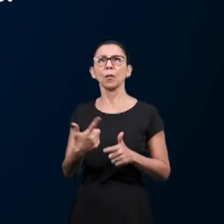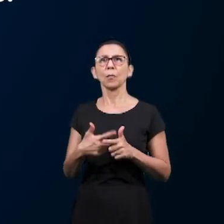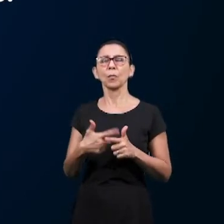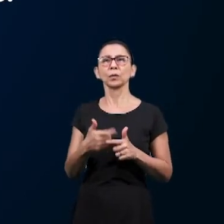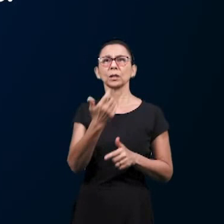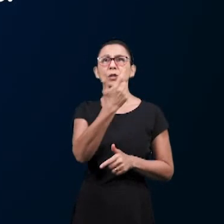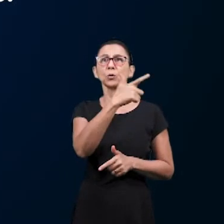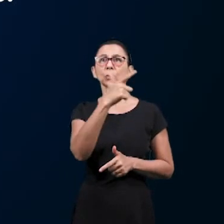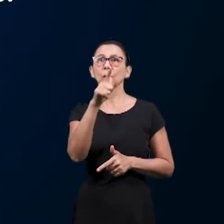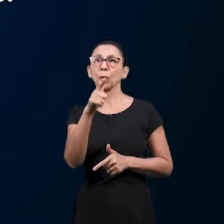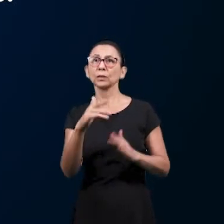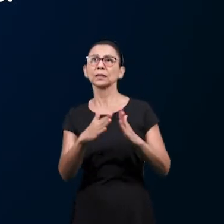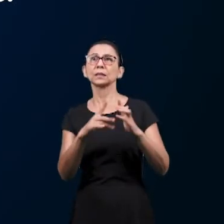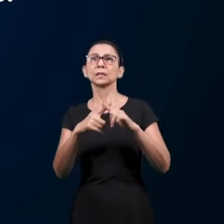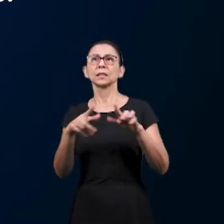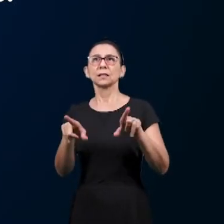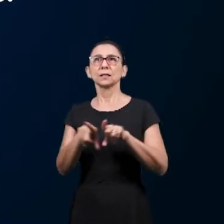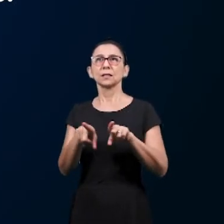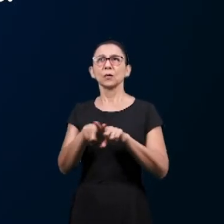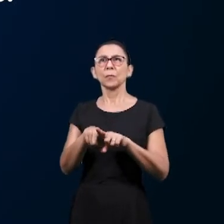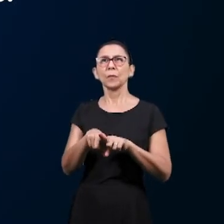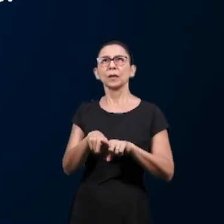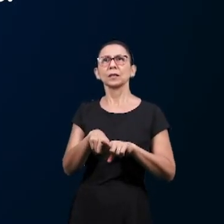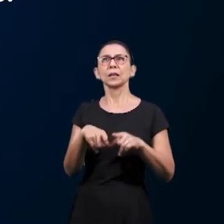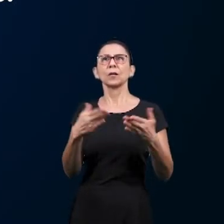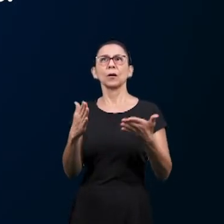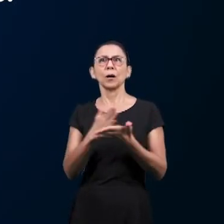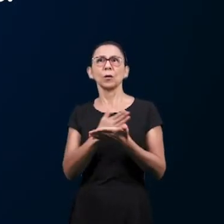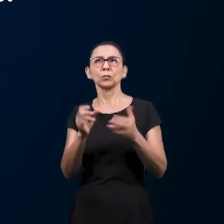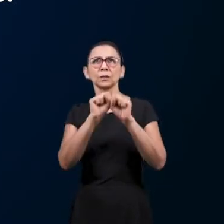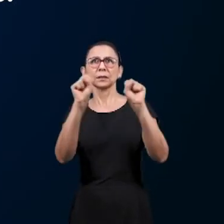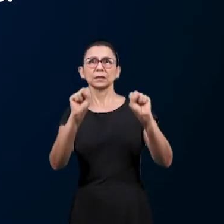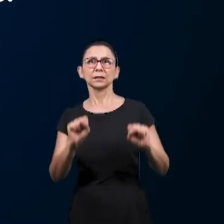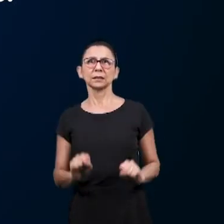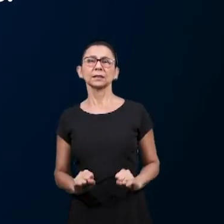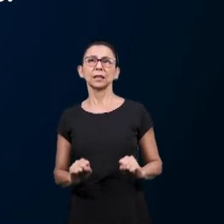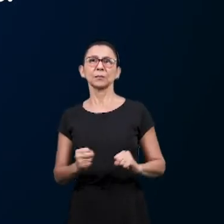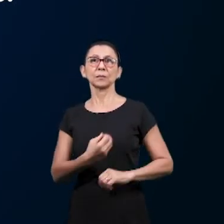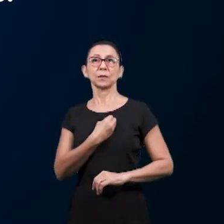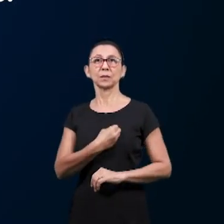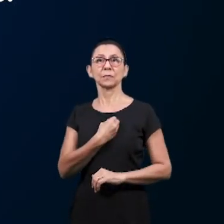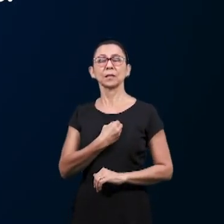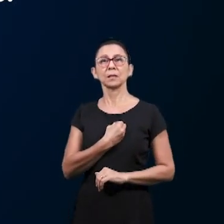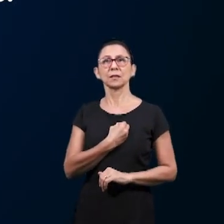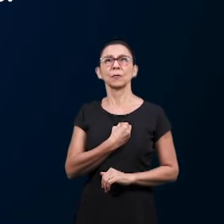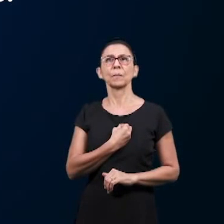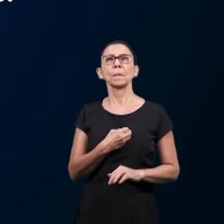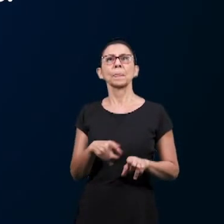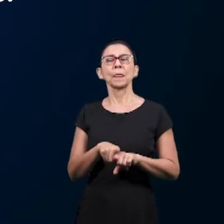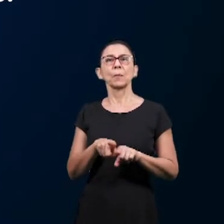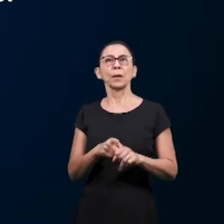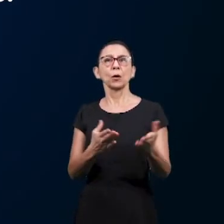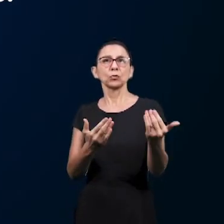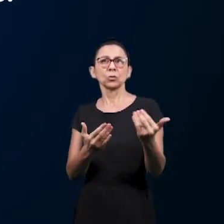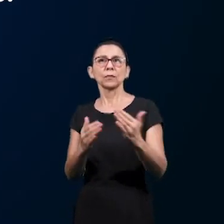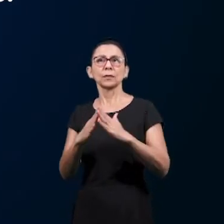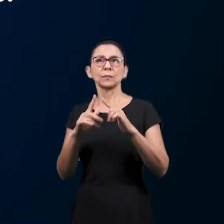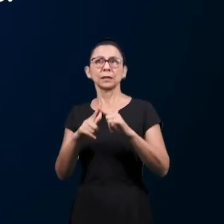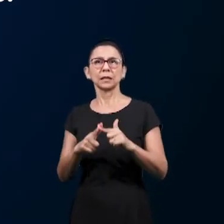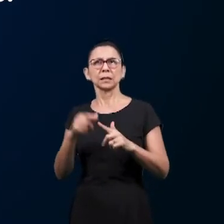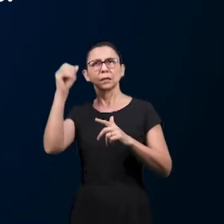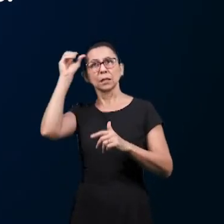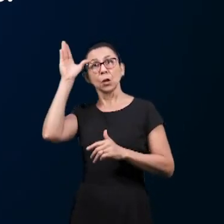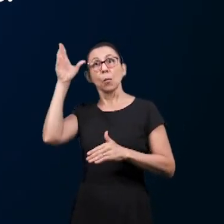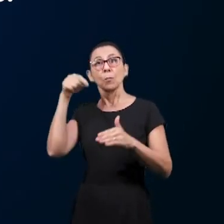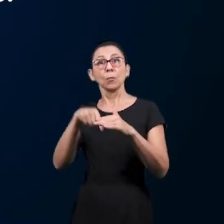jovens que estão nas outras igrejas, pois em alguns temas há mais participações do que noutros. Os jovens na minha Igreja